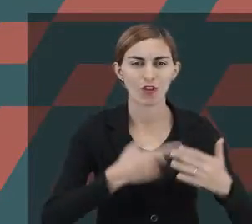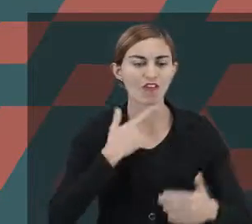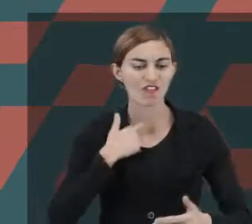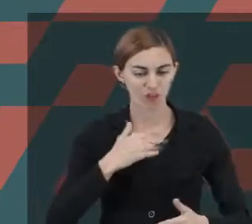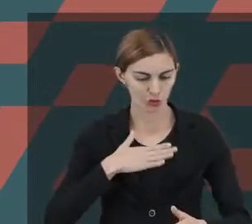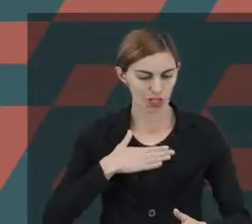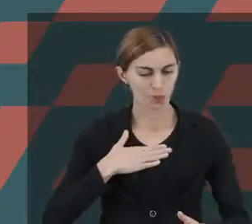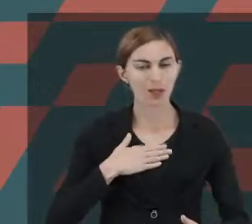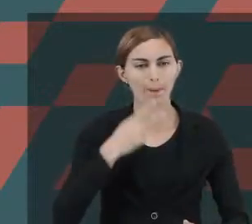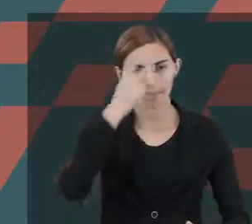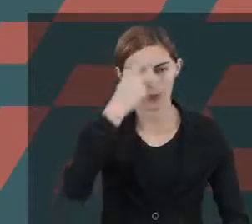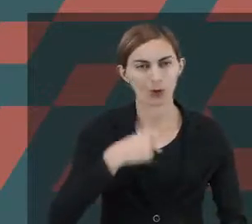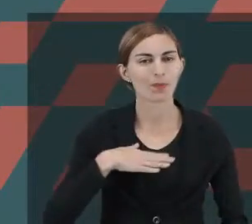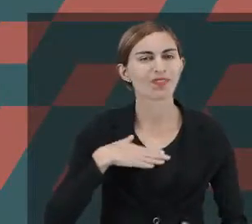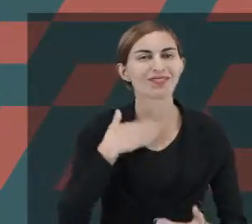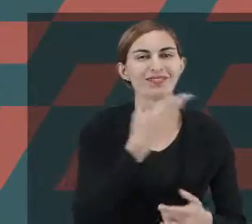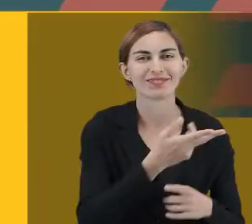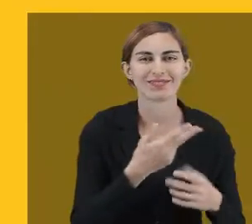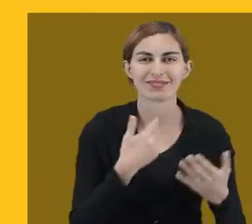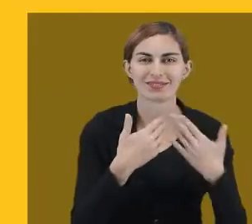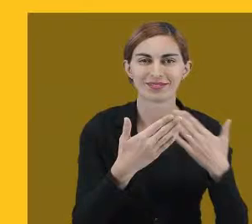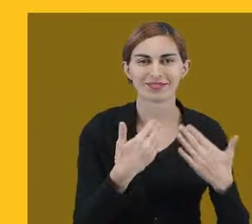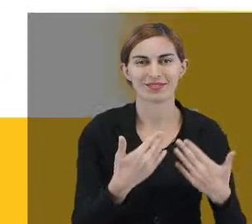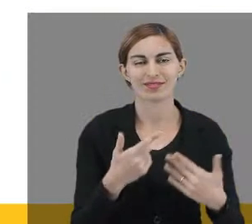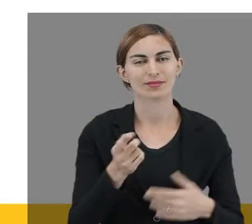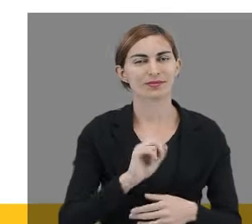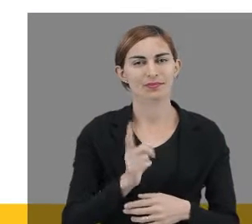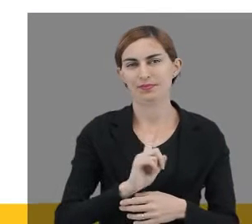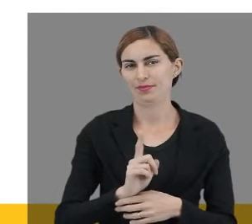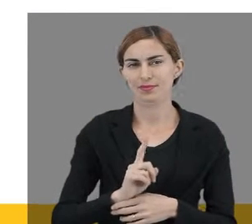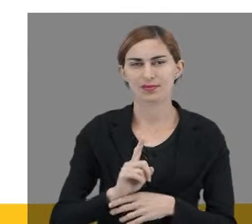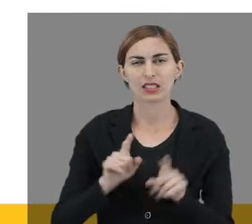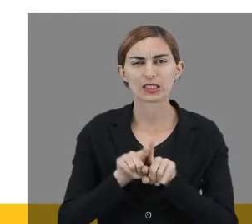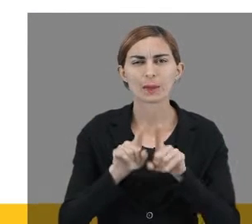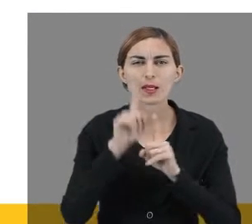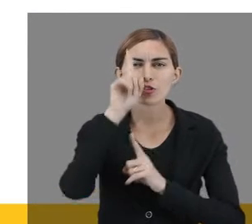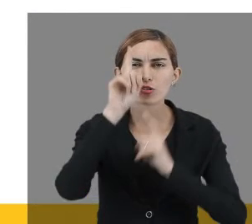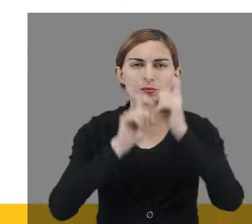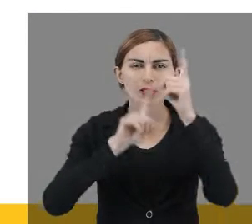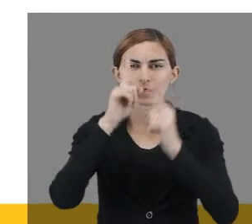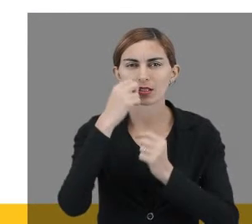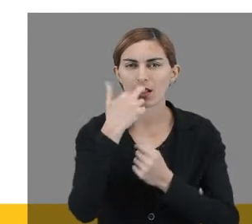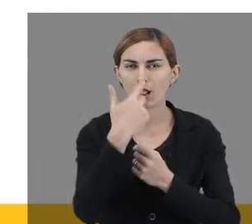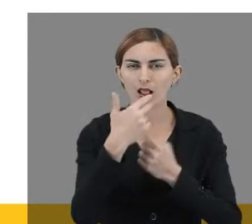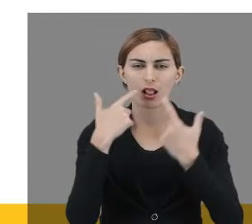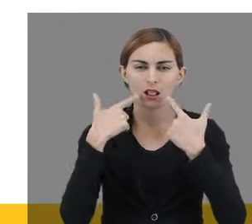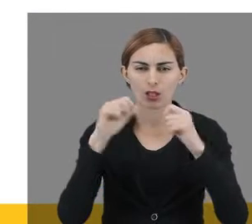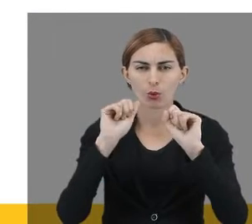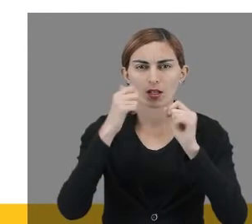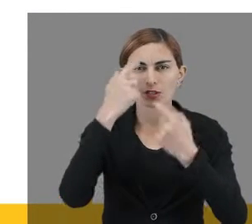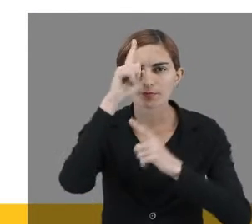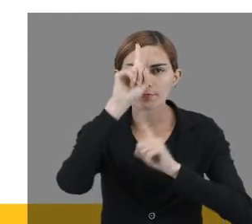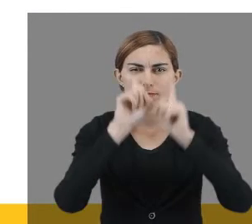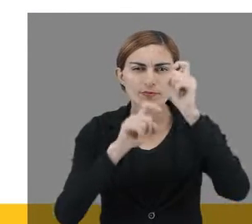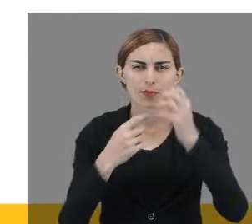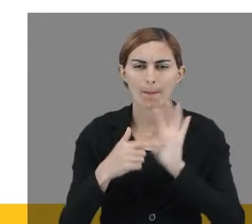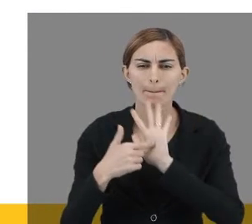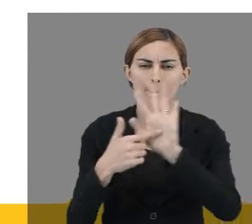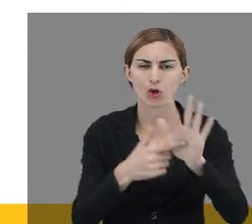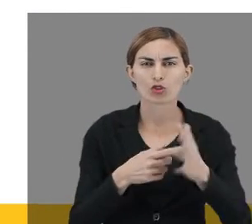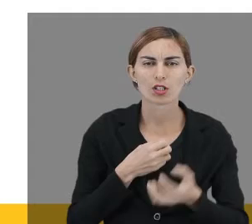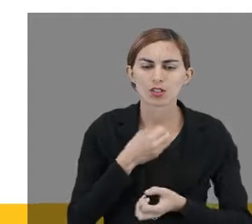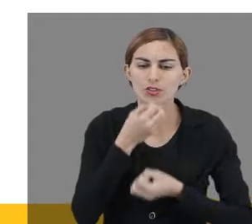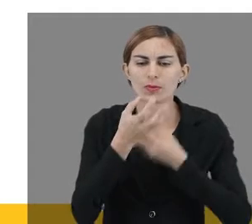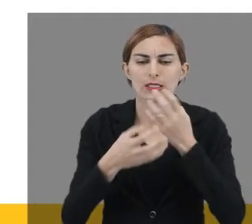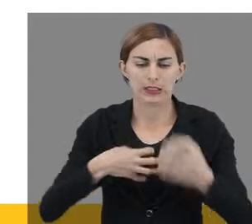espontânea. Uma terceira dimensão fala da linguagem expressiva. É muito importante a gente expressar aquilo que a gente